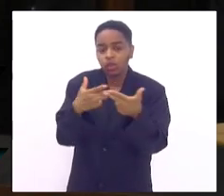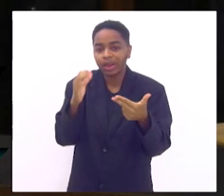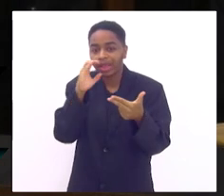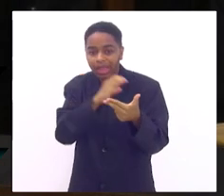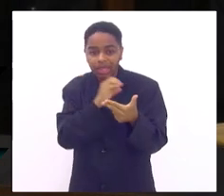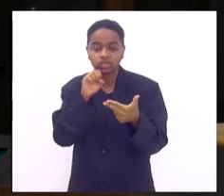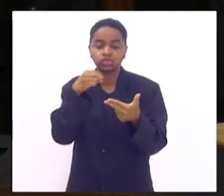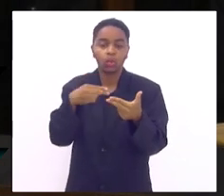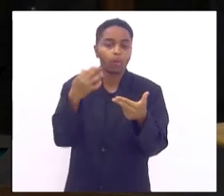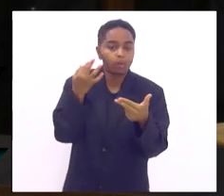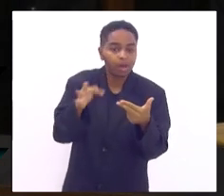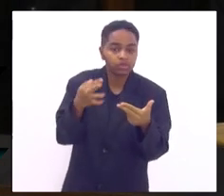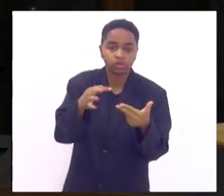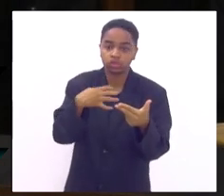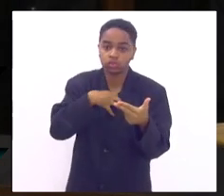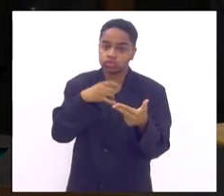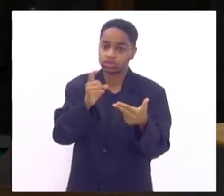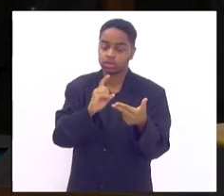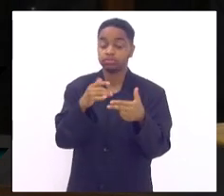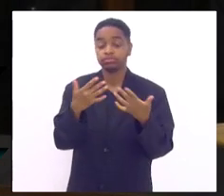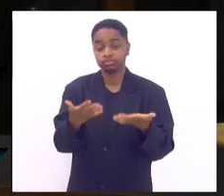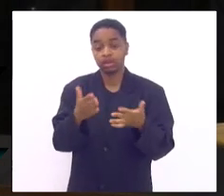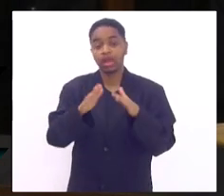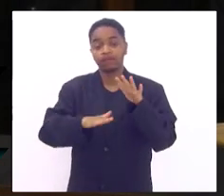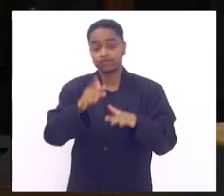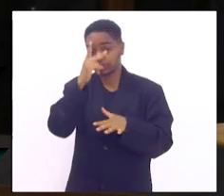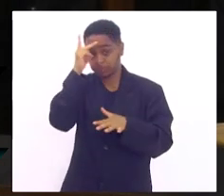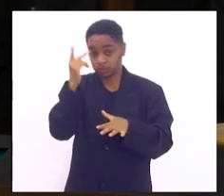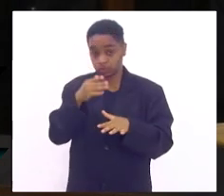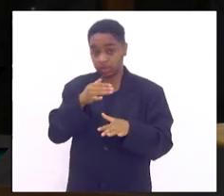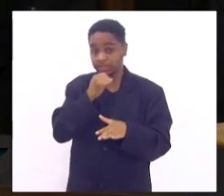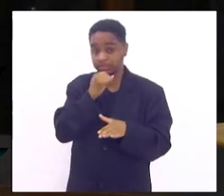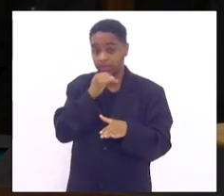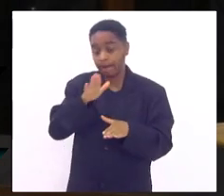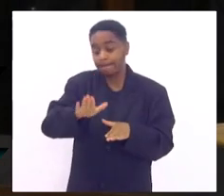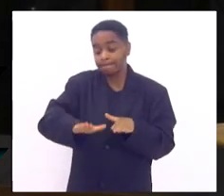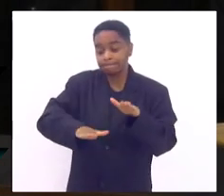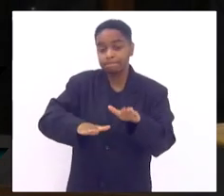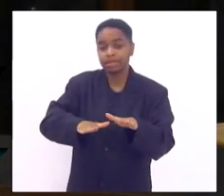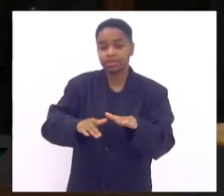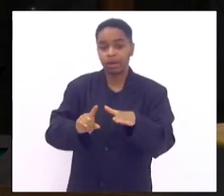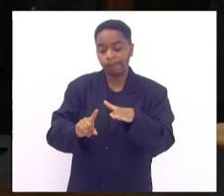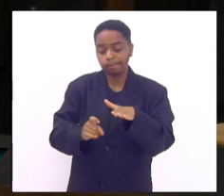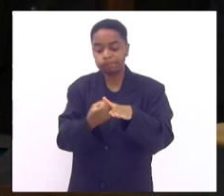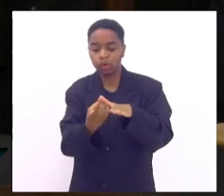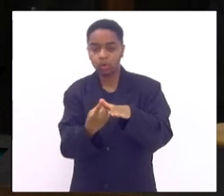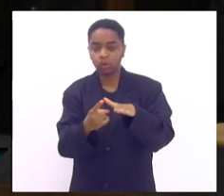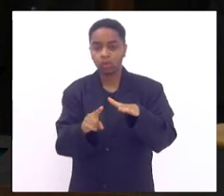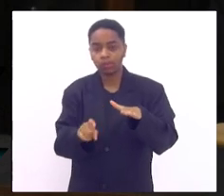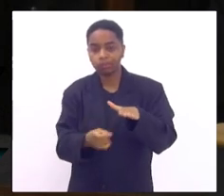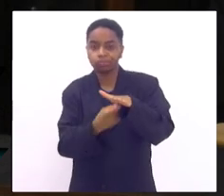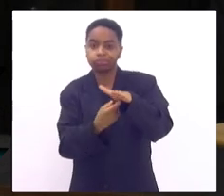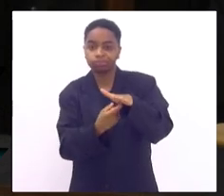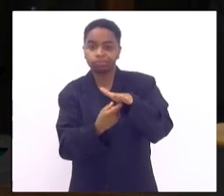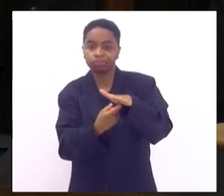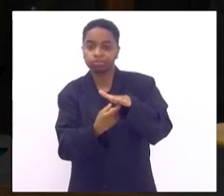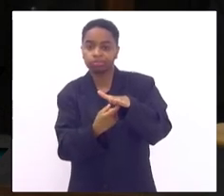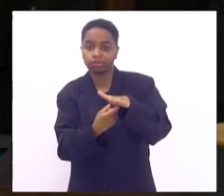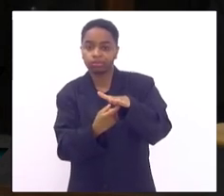quando ele está se machucando então é aquela pessoa que pisa num prego e ele vai ficar com o prego ali